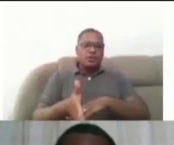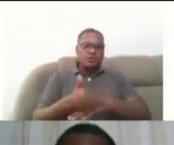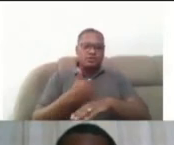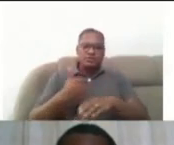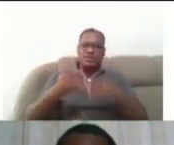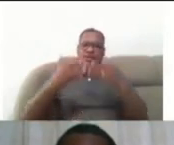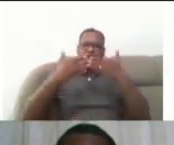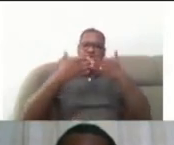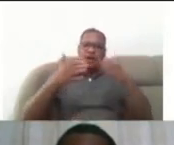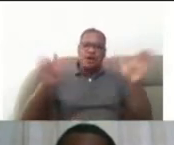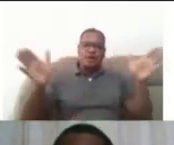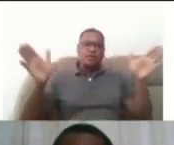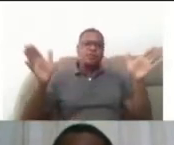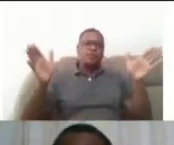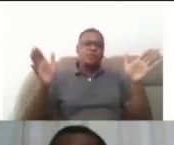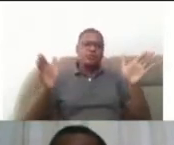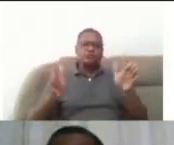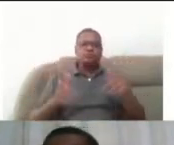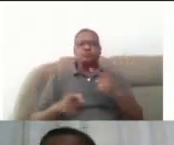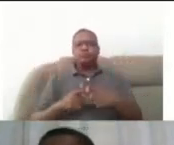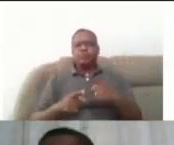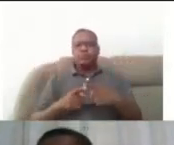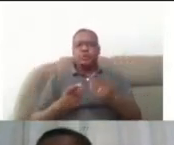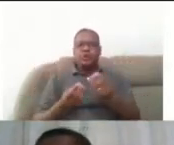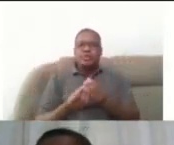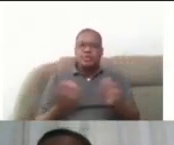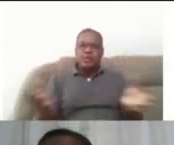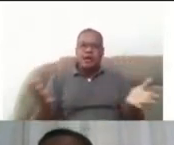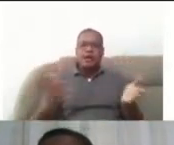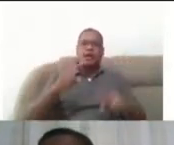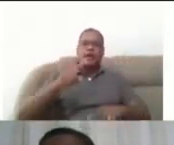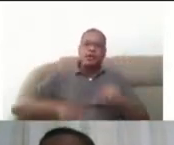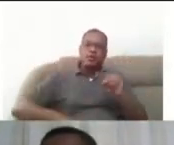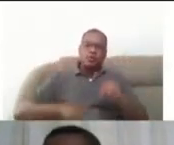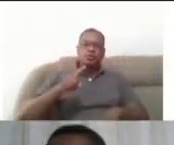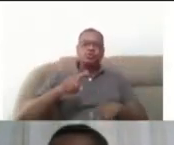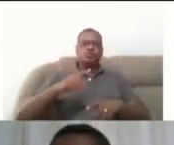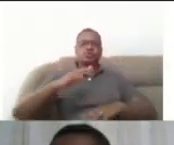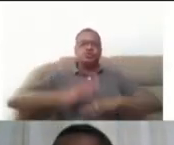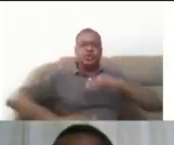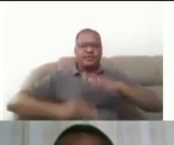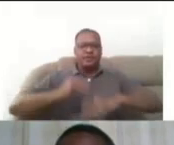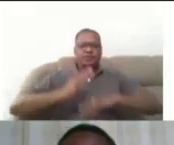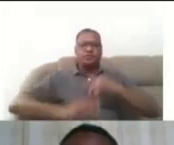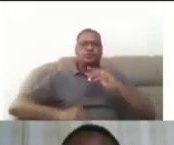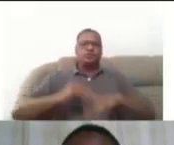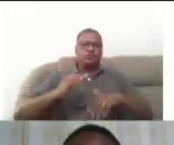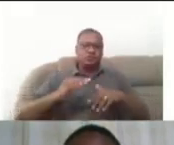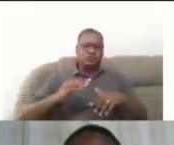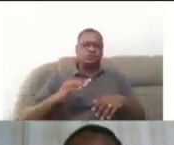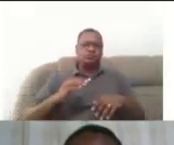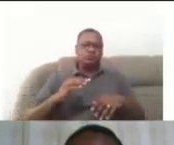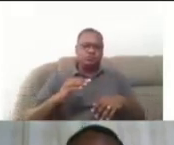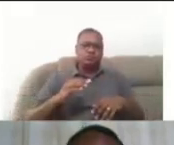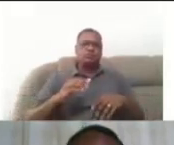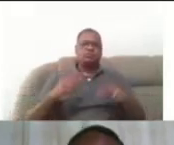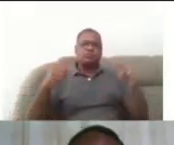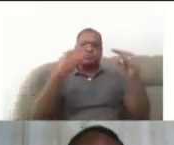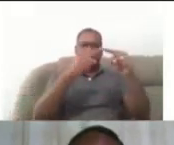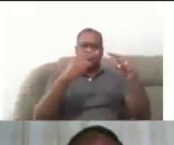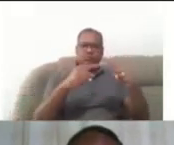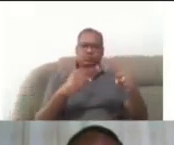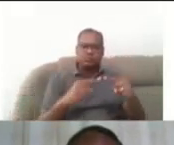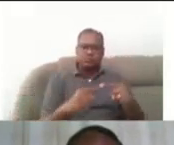amplo, portanto, com oferta de recursos e serviços que contemplam a especificidade